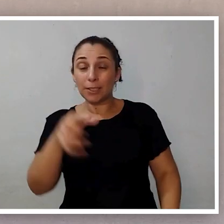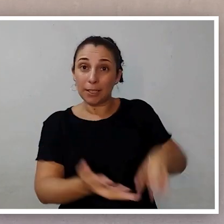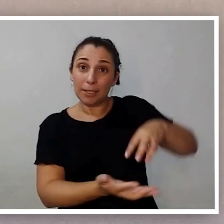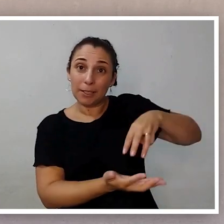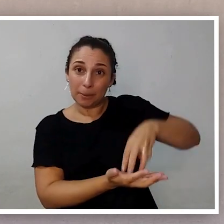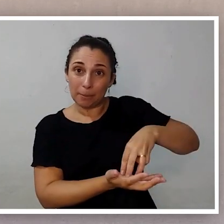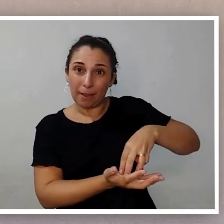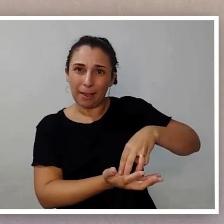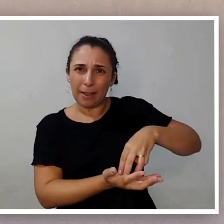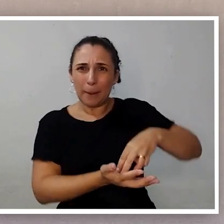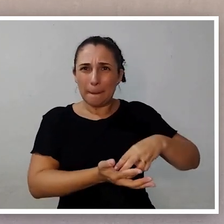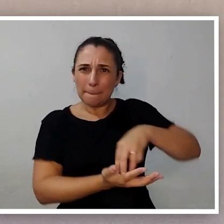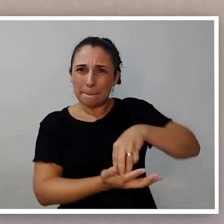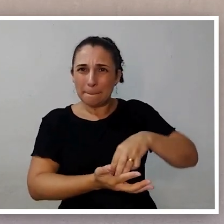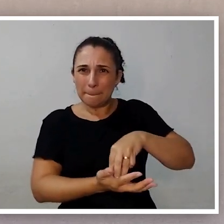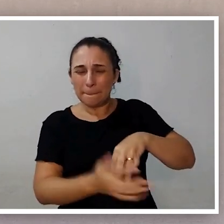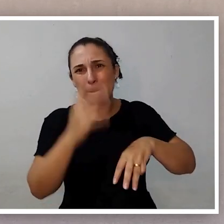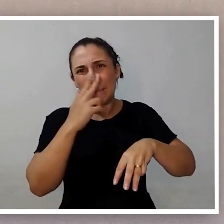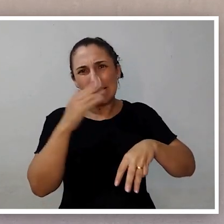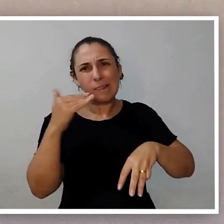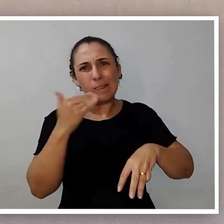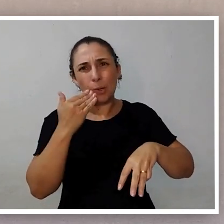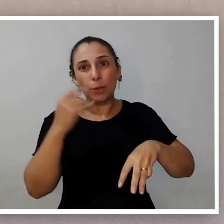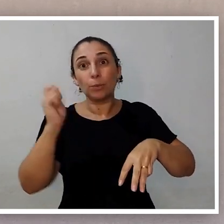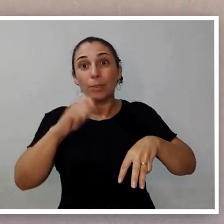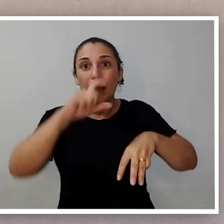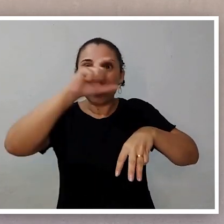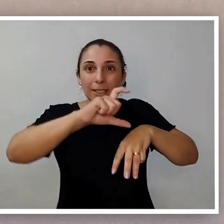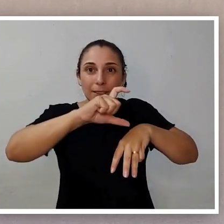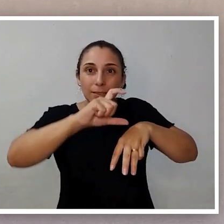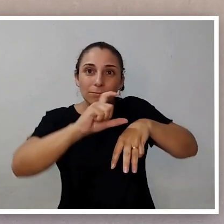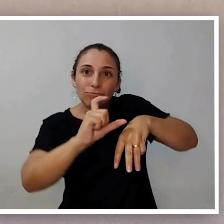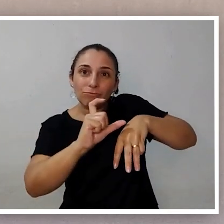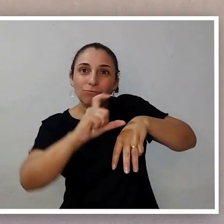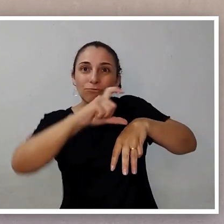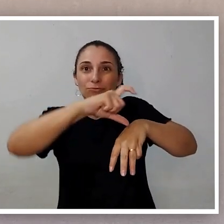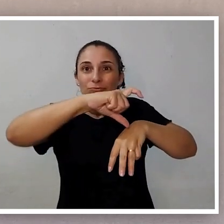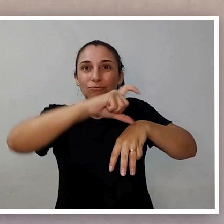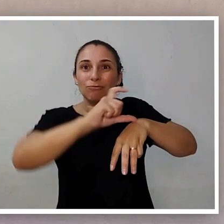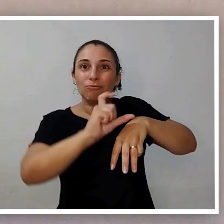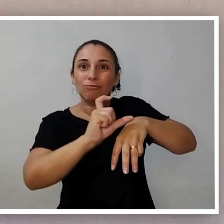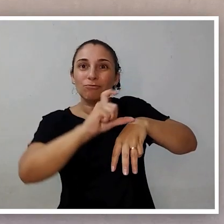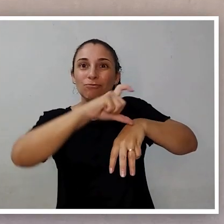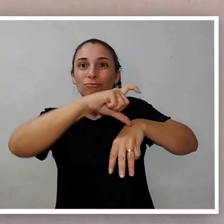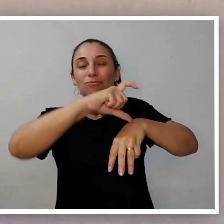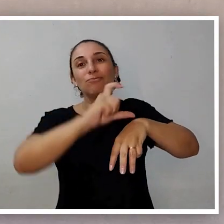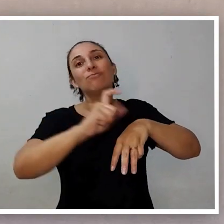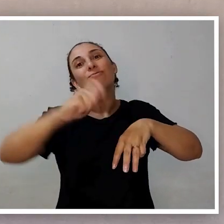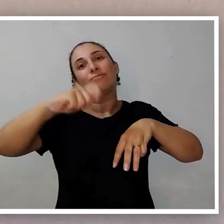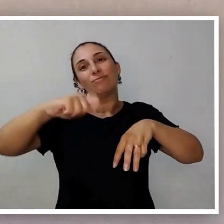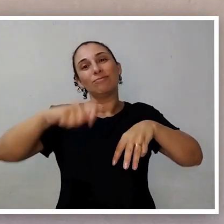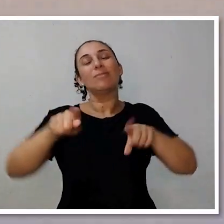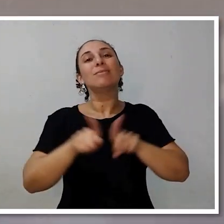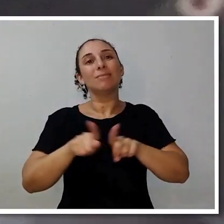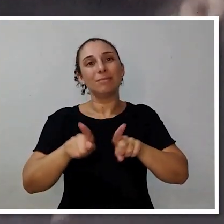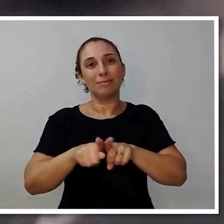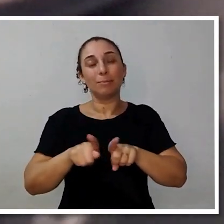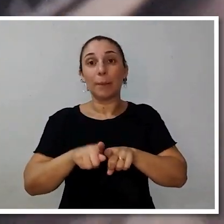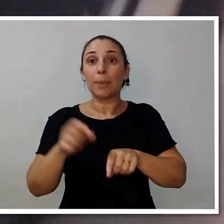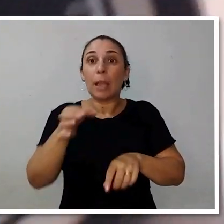ajuste legal, porque às vezes, você, depois de montar o tripé, mesmo se ele não ficar no nível, você ainda consegue fazer algumas correções aqui.